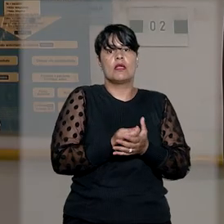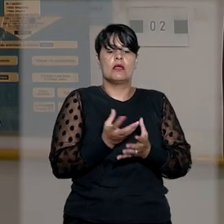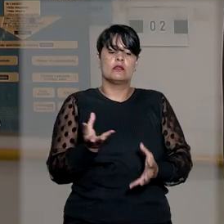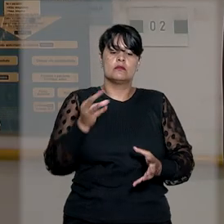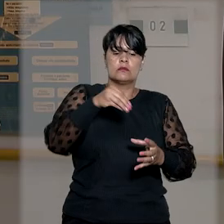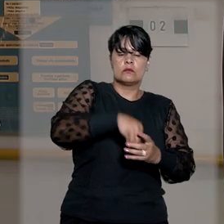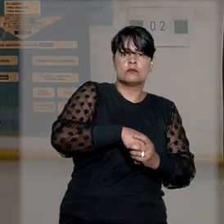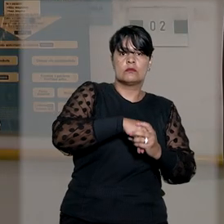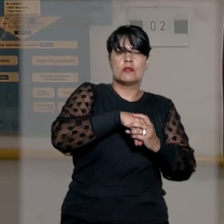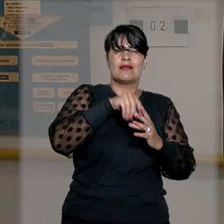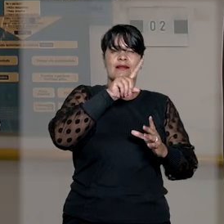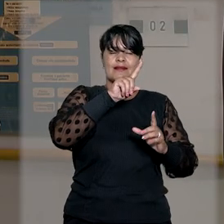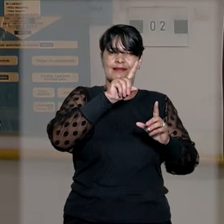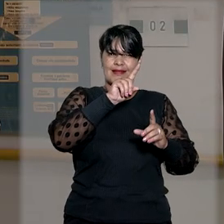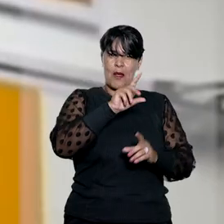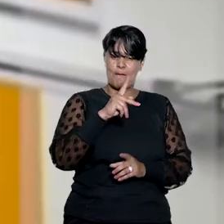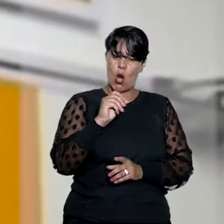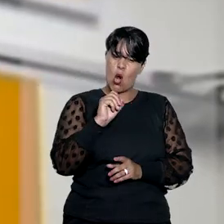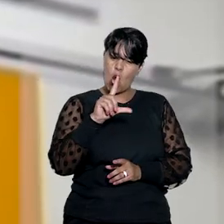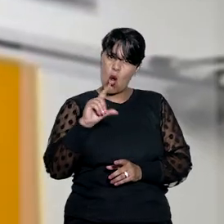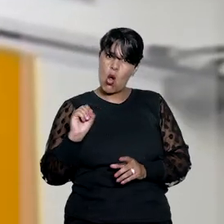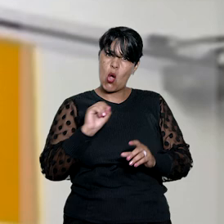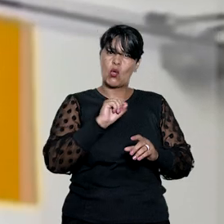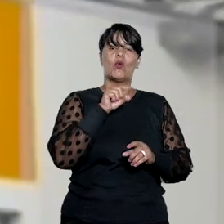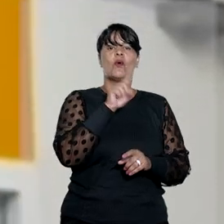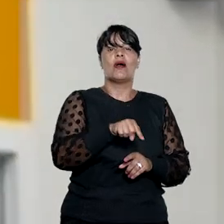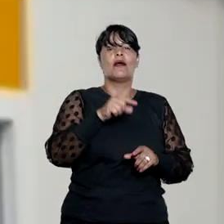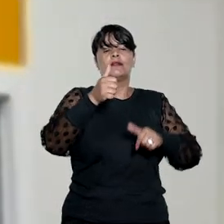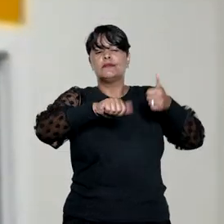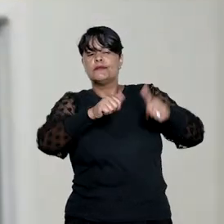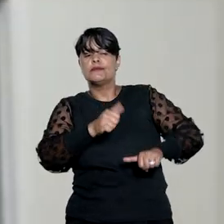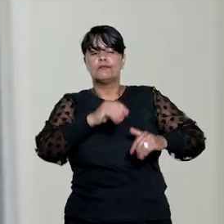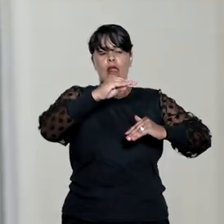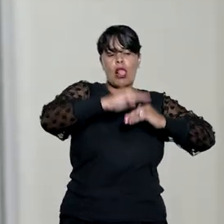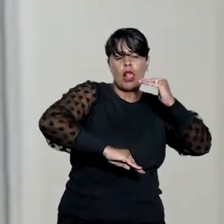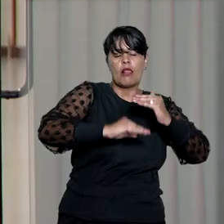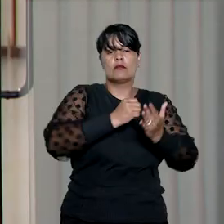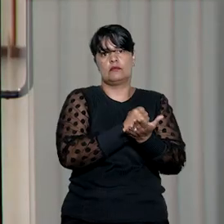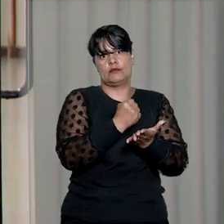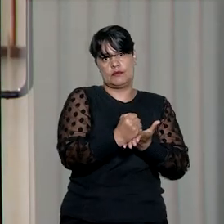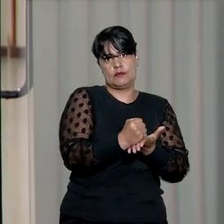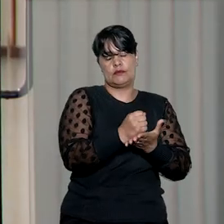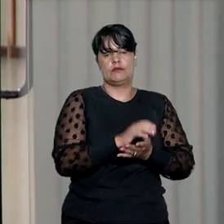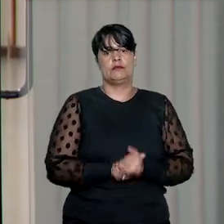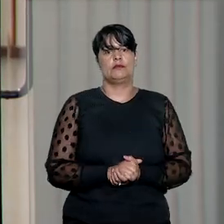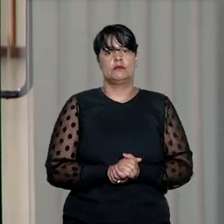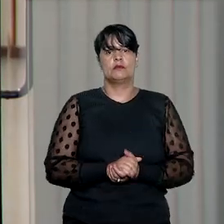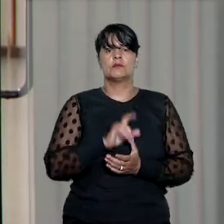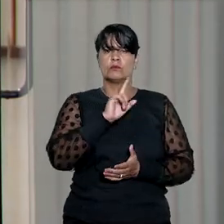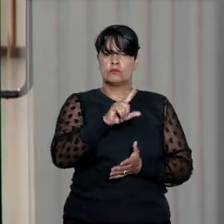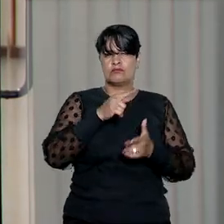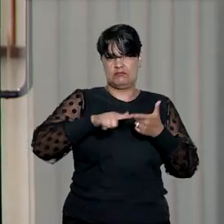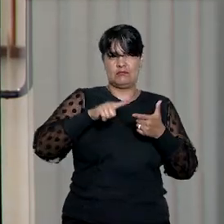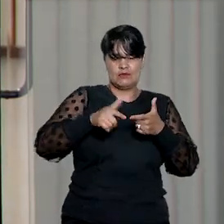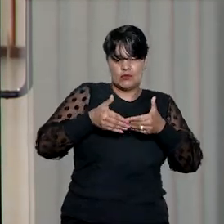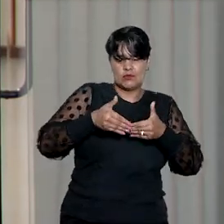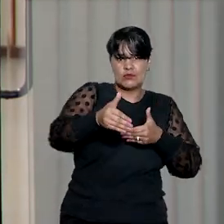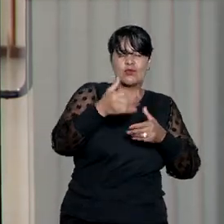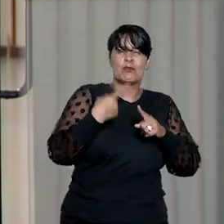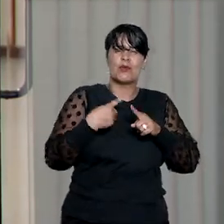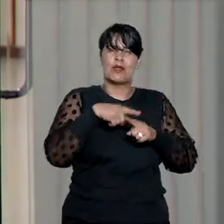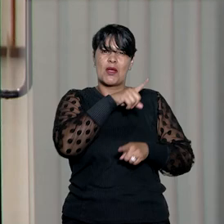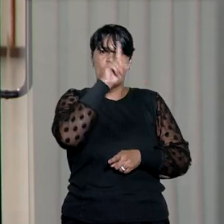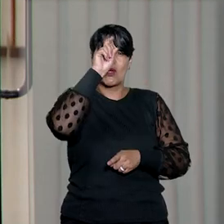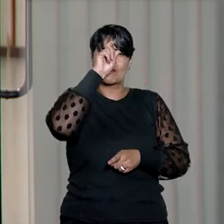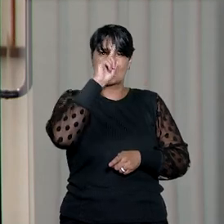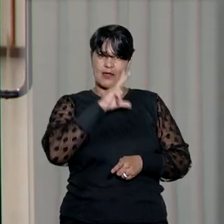passivo de ação que discute possível desequilíbrio econômico-financeiro do contrato. O caso teve início em reivindicação de hospital